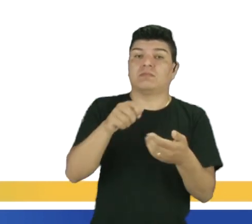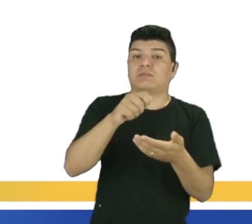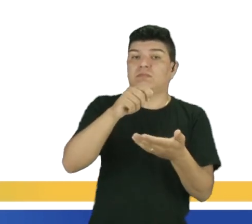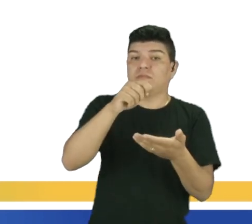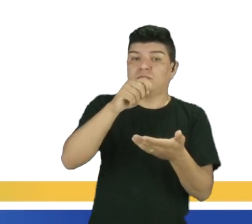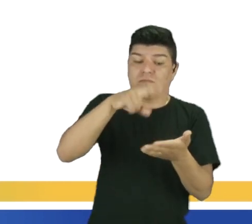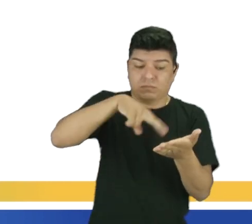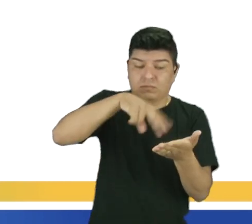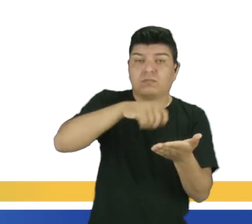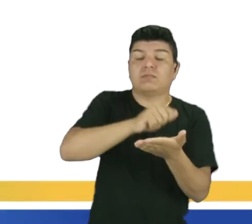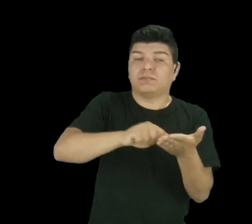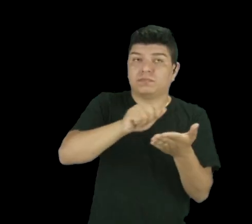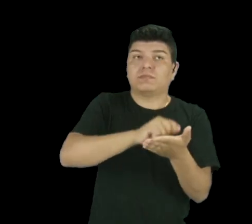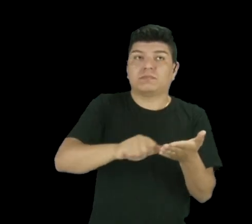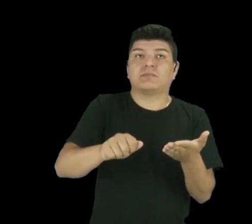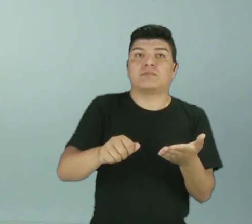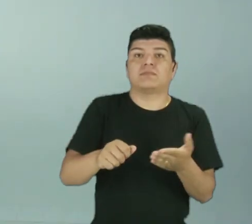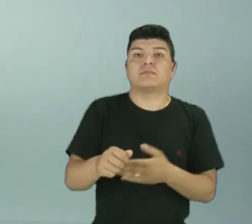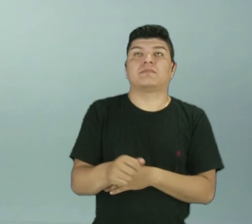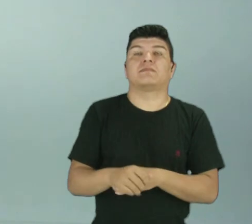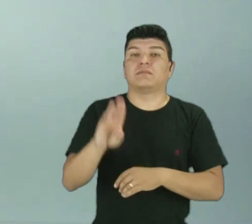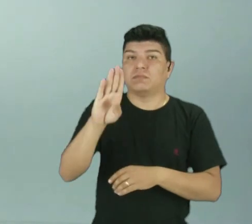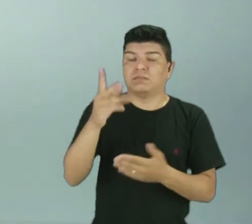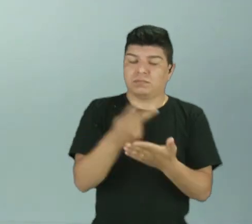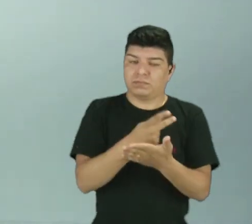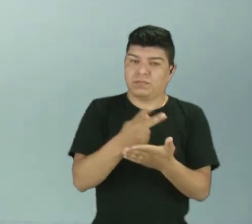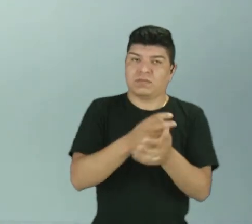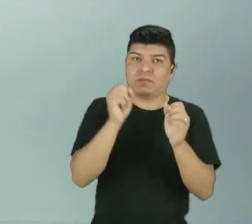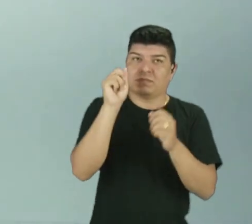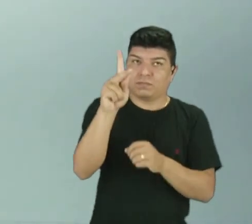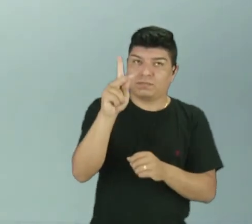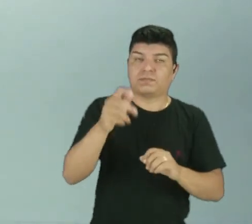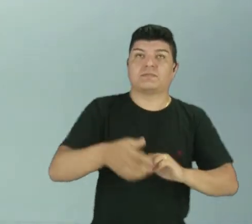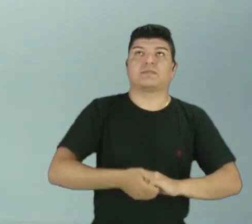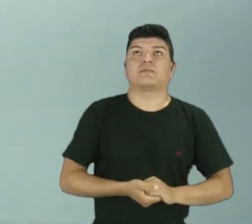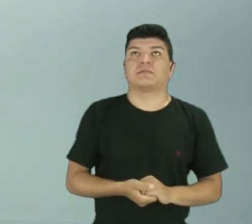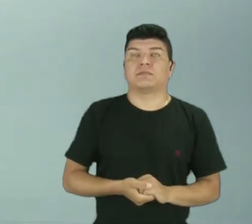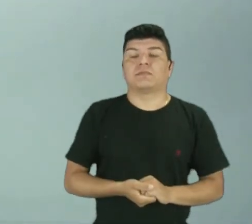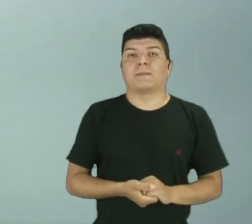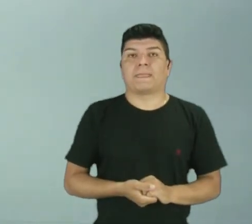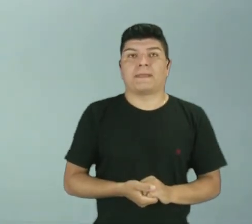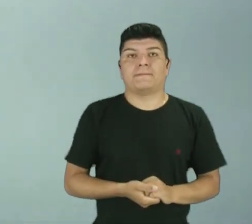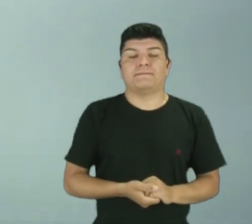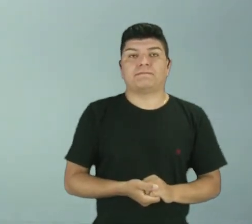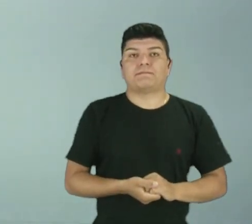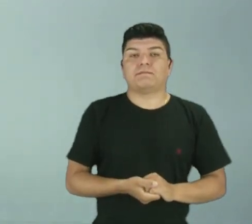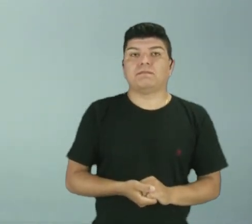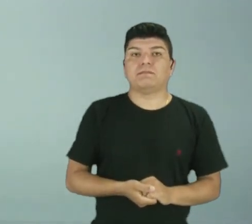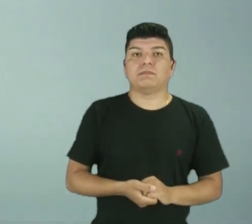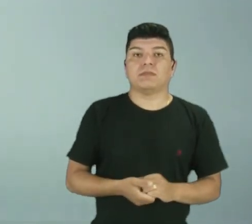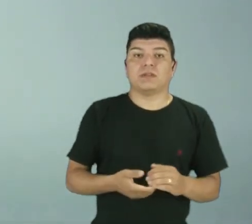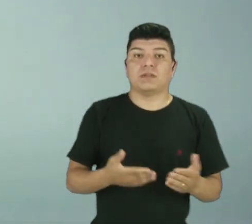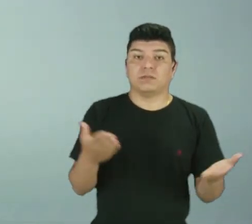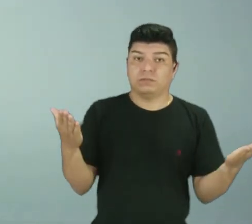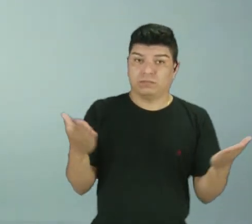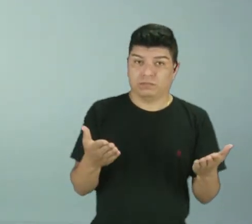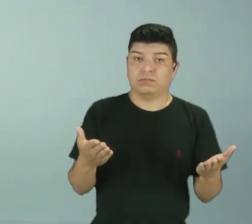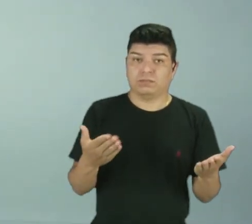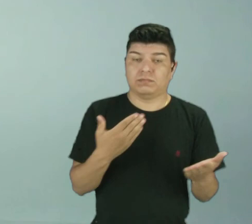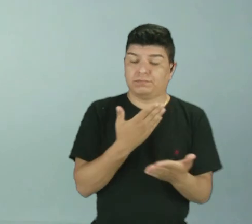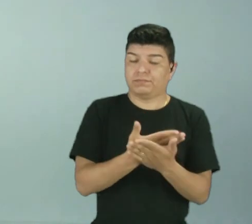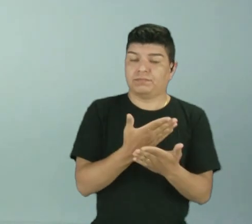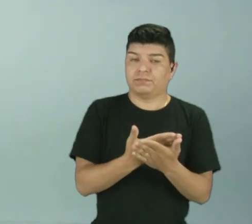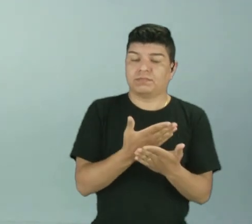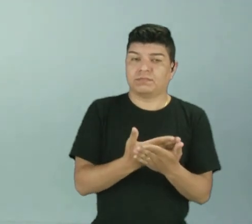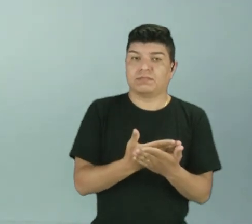a que está errada é a letra B. Ok, alunos, nós tivemos agora, né, nossa